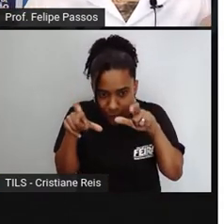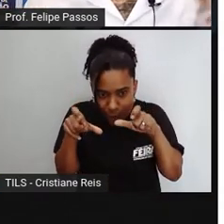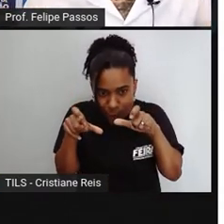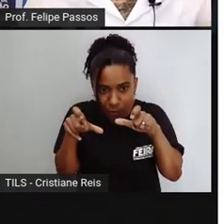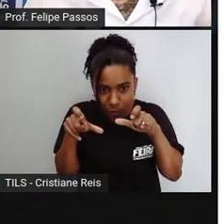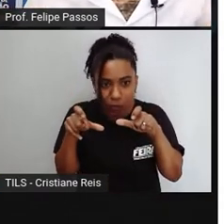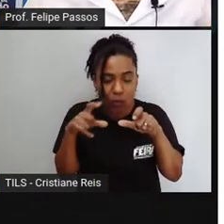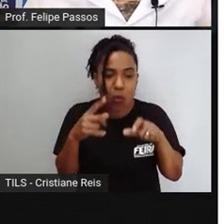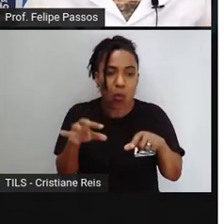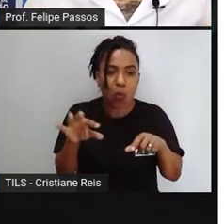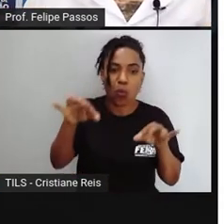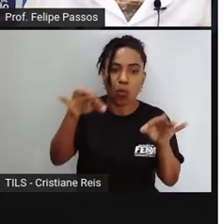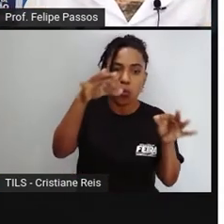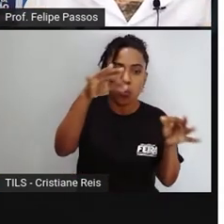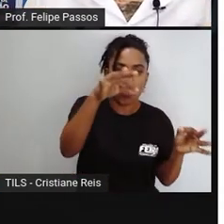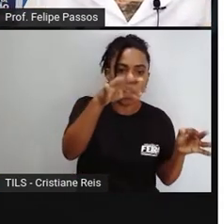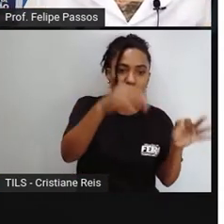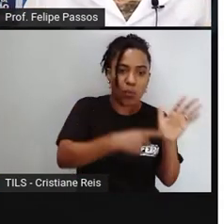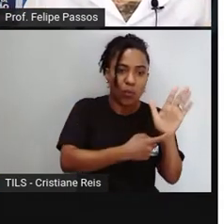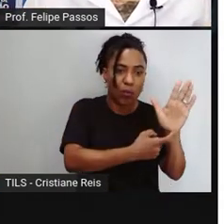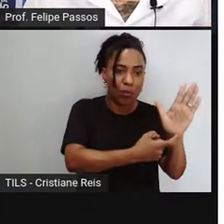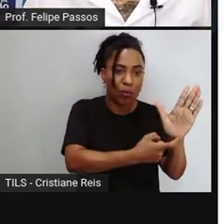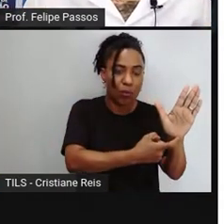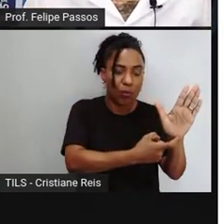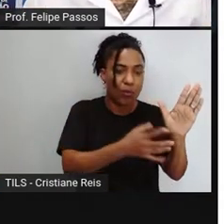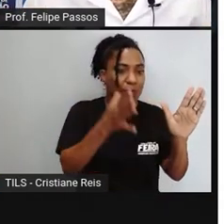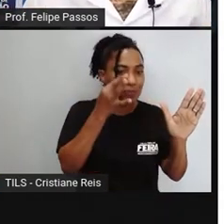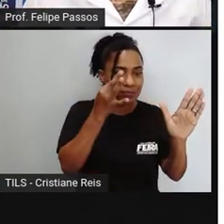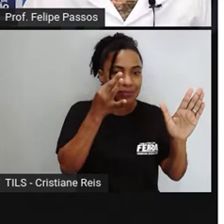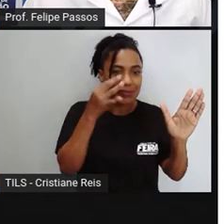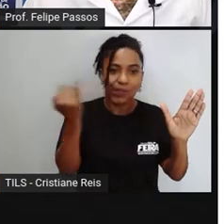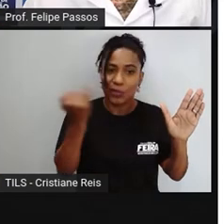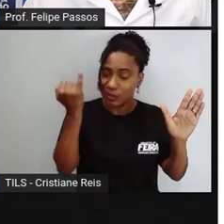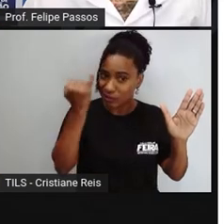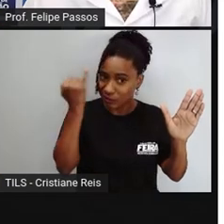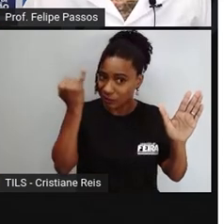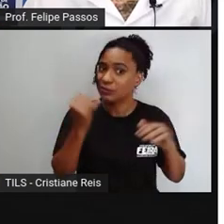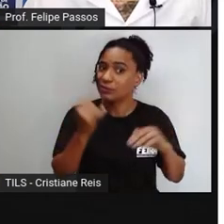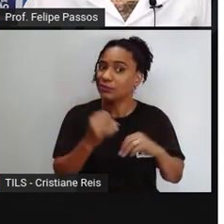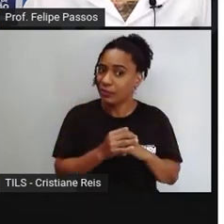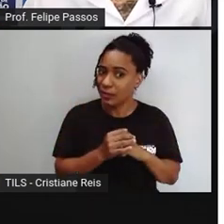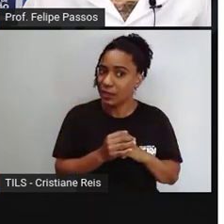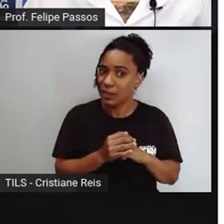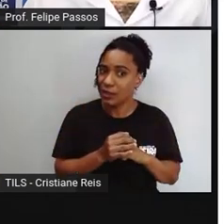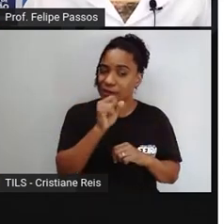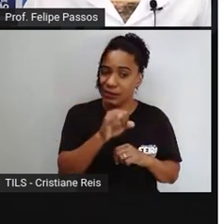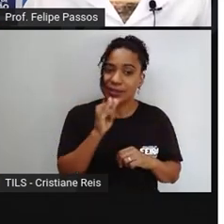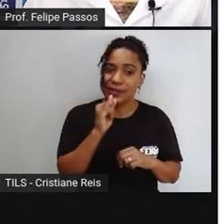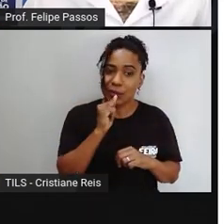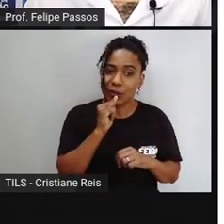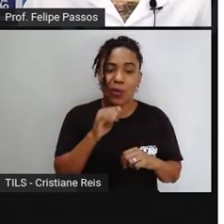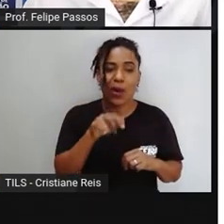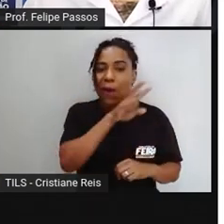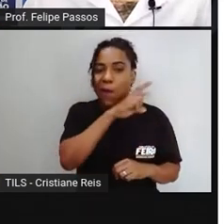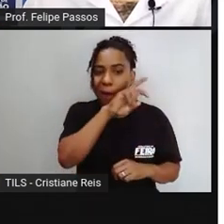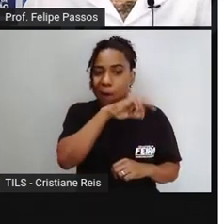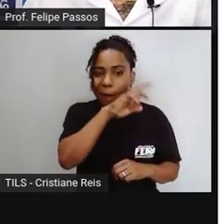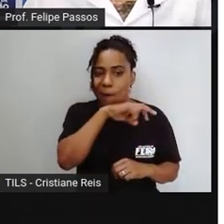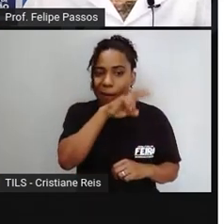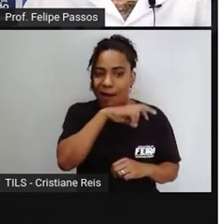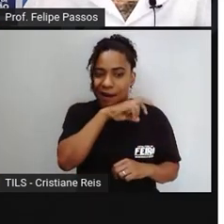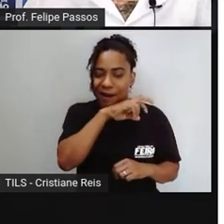e ela toma um soro de jararaca, pode ser que o quadro dela piore ao invés de melhorar. Então, é importante ter a